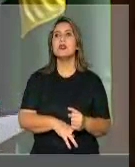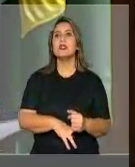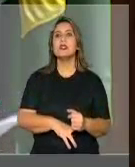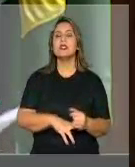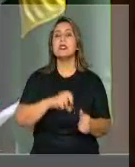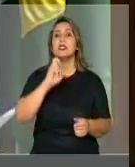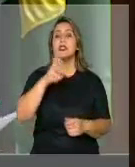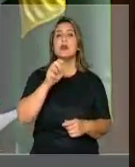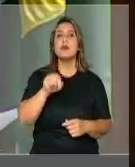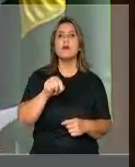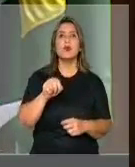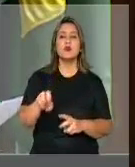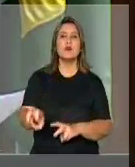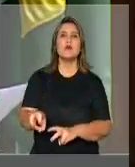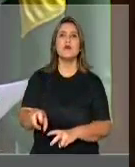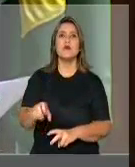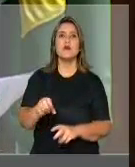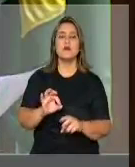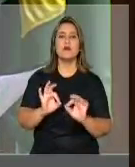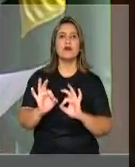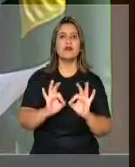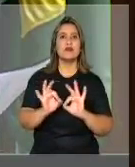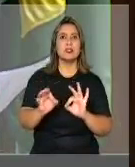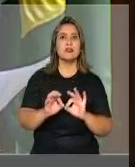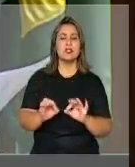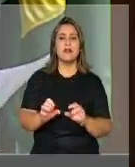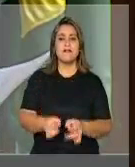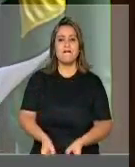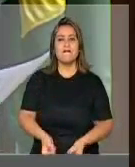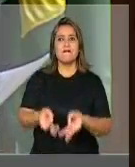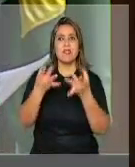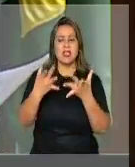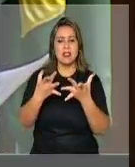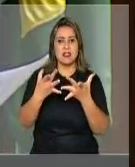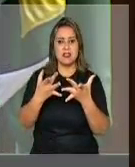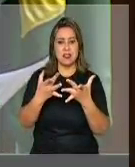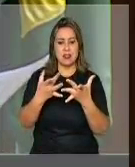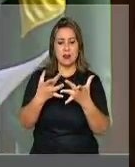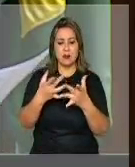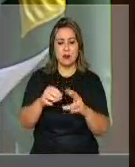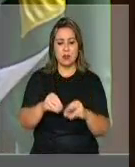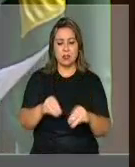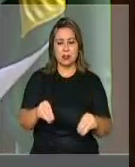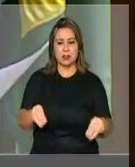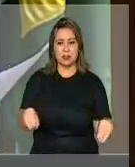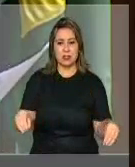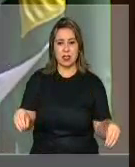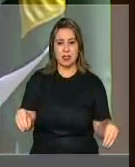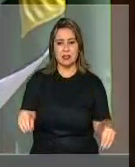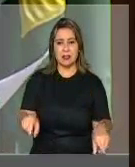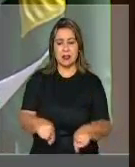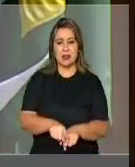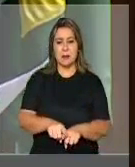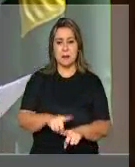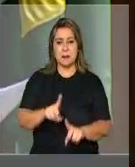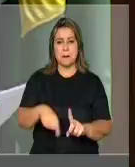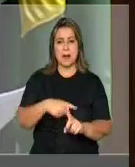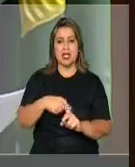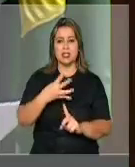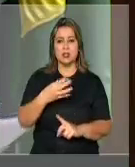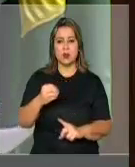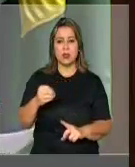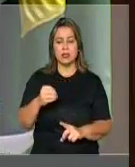5 mil organizações de agricultura familiar venderam sua produção para o programa, mais de 400